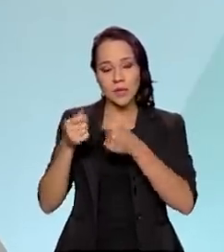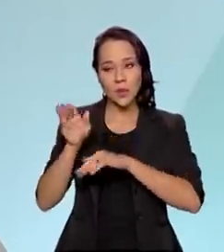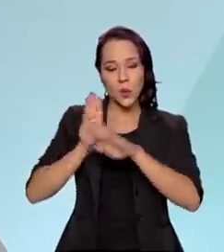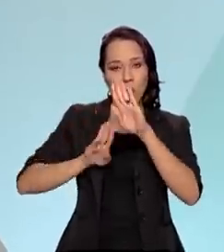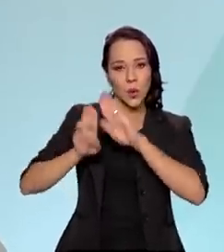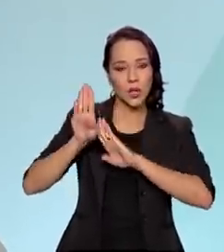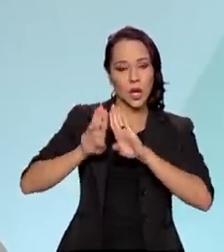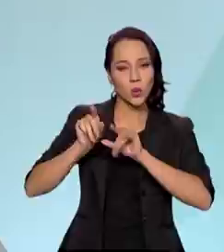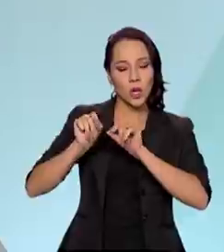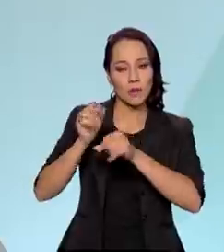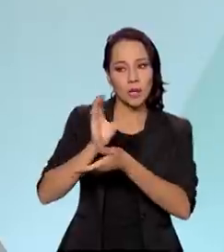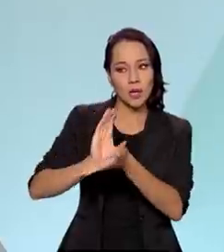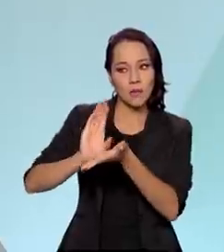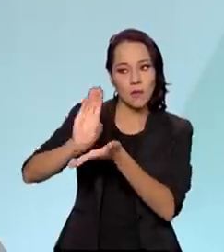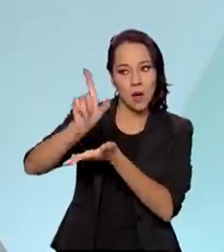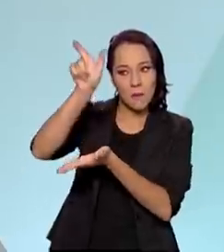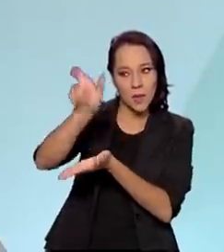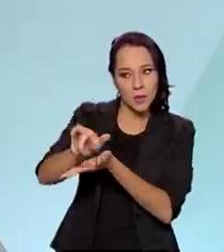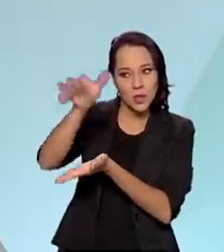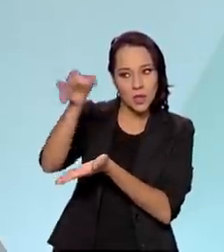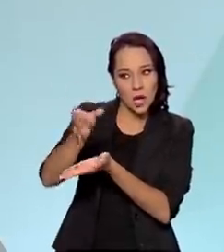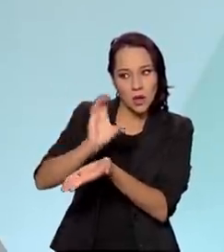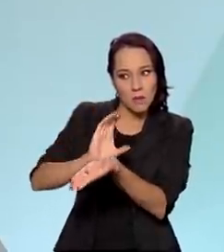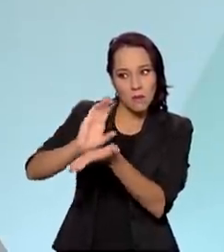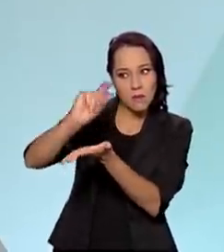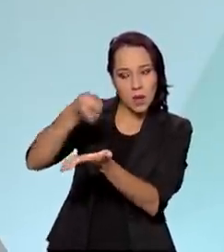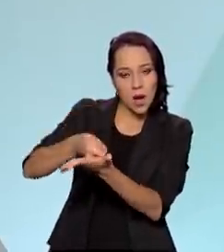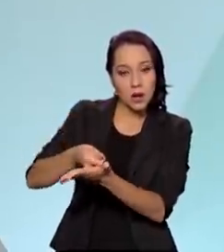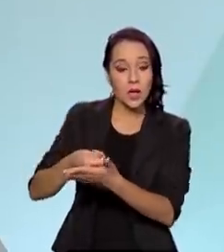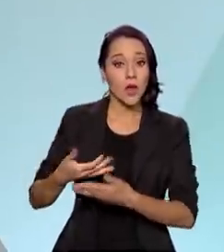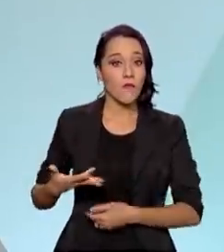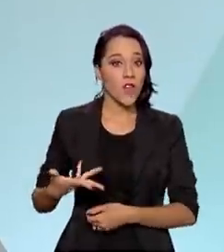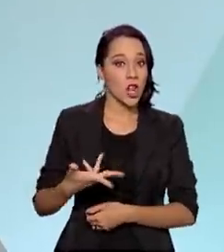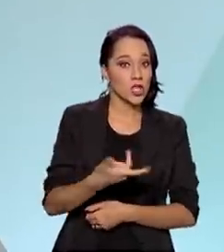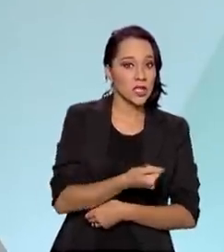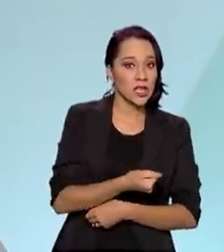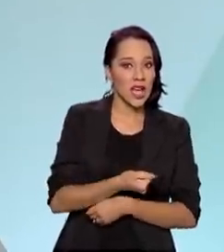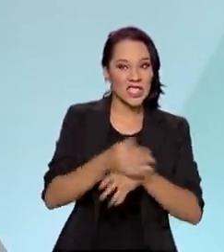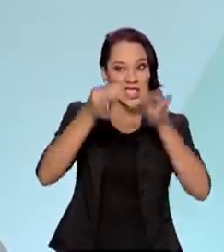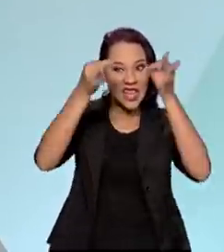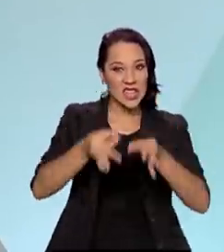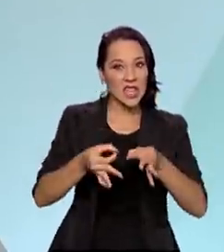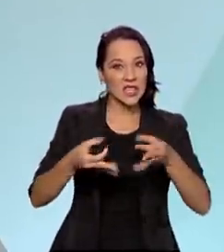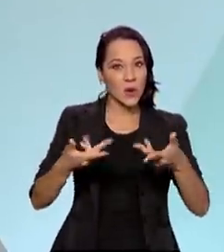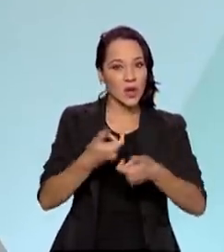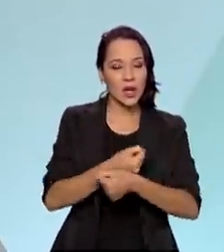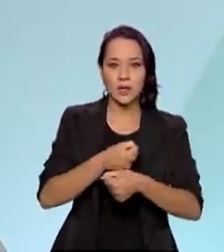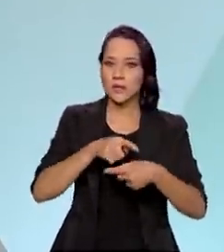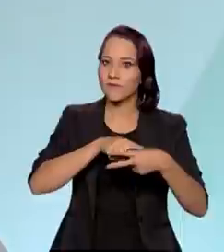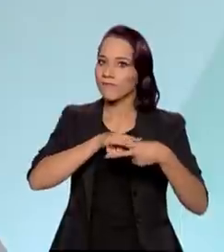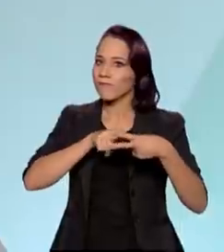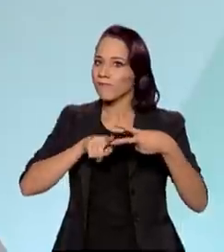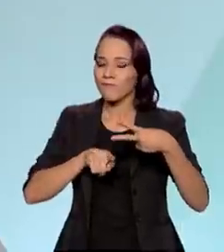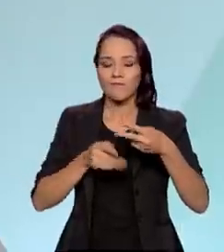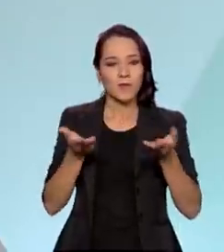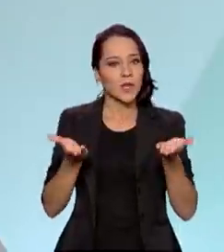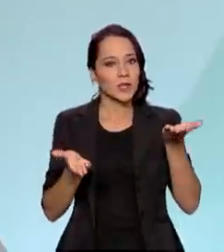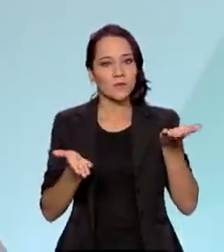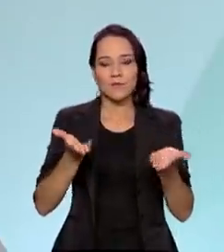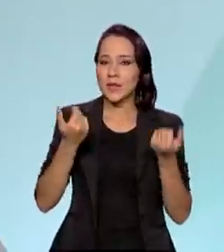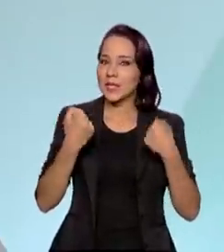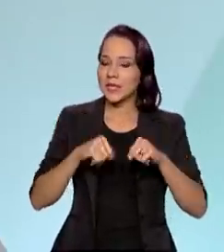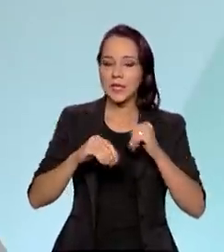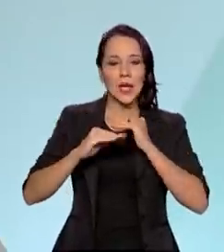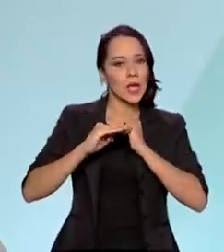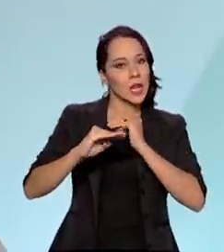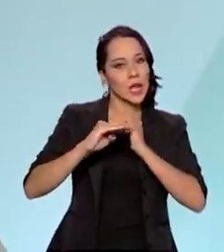muito cuidado para que esse pagamento vá para a pessoa certa. Então, velocidade e precisão e qualidade são dois pratos da balança que a gente